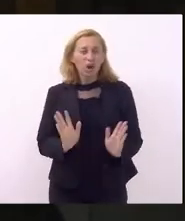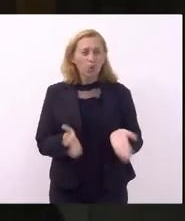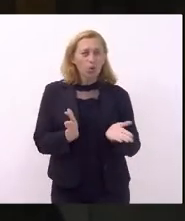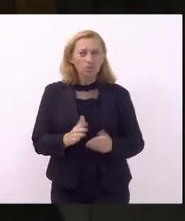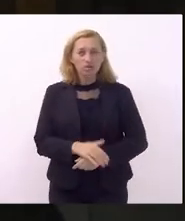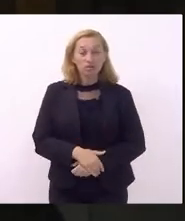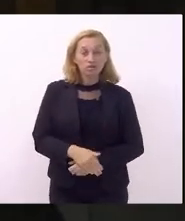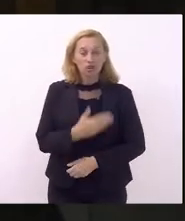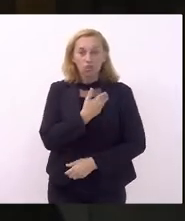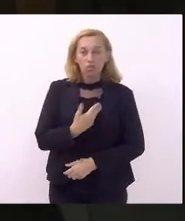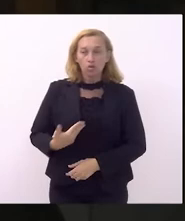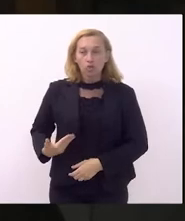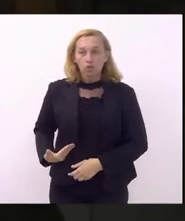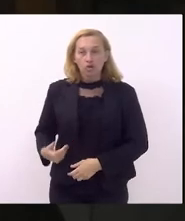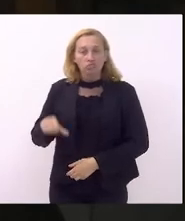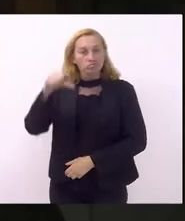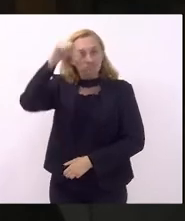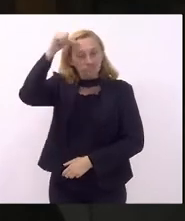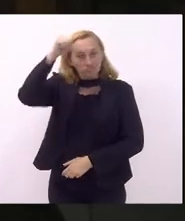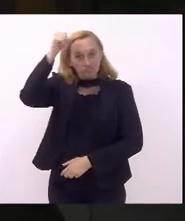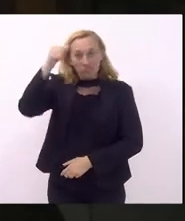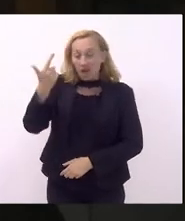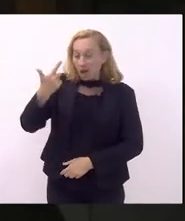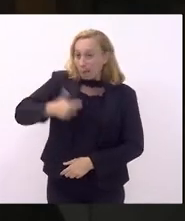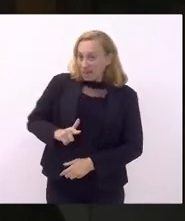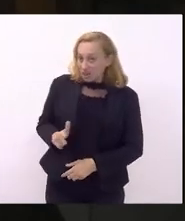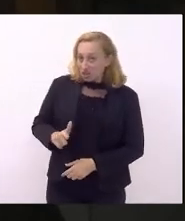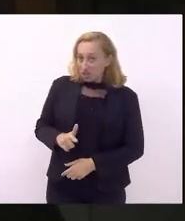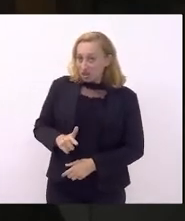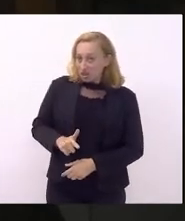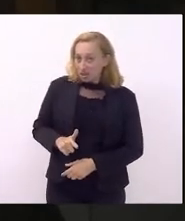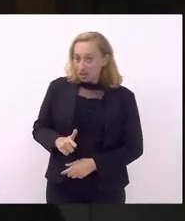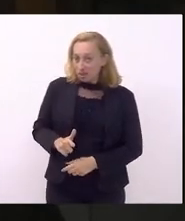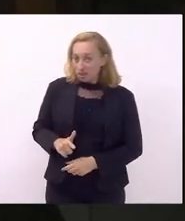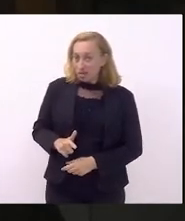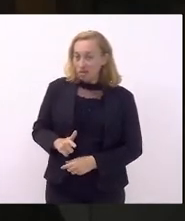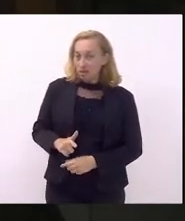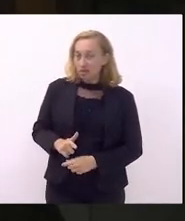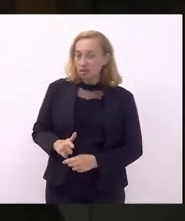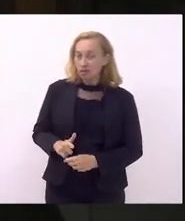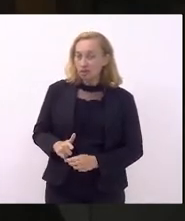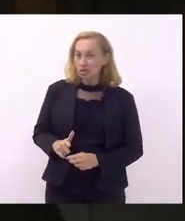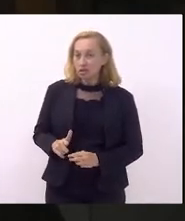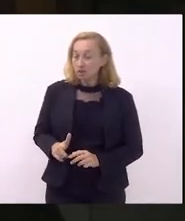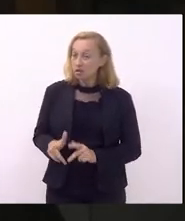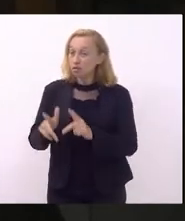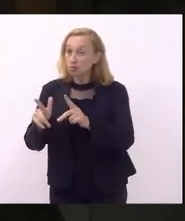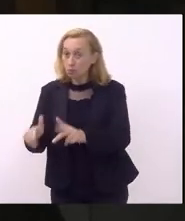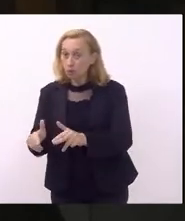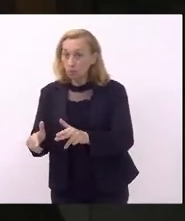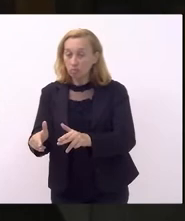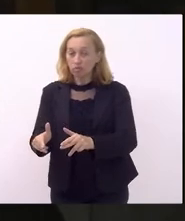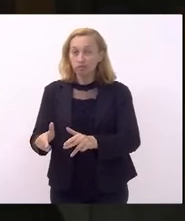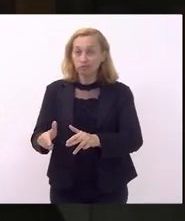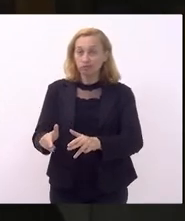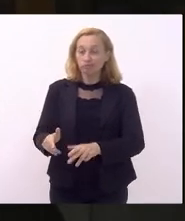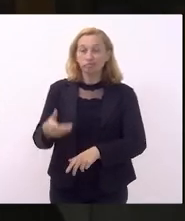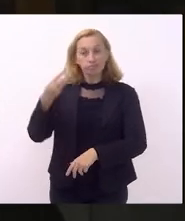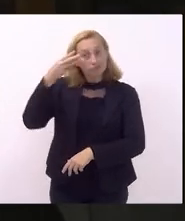o governo Cláudio Castro repete esse gesto autoritário de querer impor